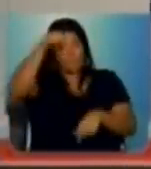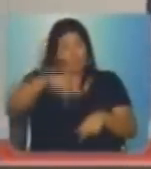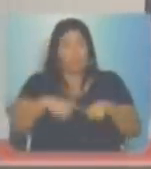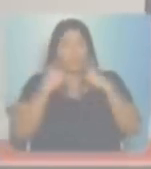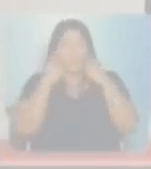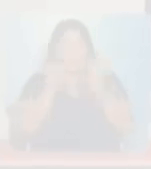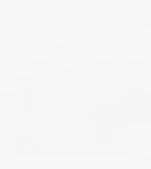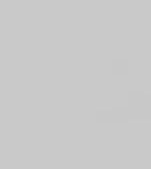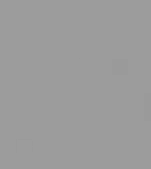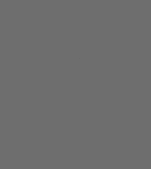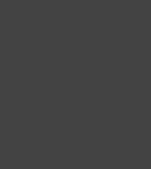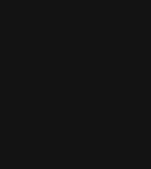de lei. Muito obrigado, Sr. Presidente. Obrigado. Obrigado. Obrigado. Obrigado.